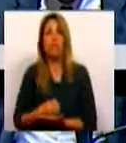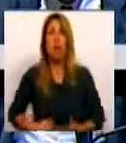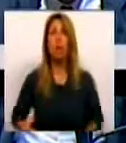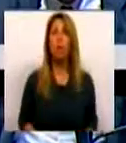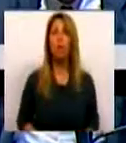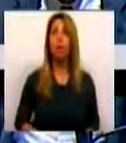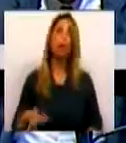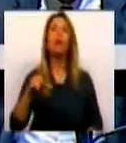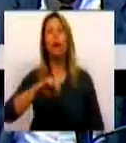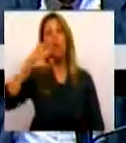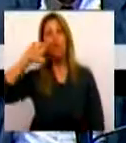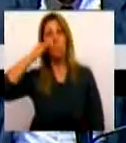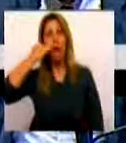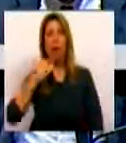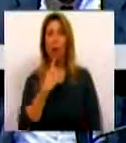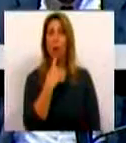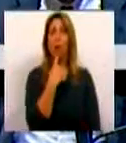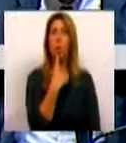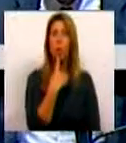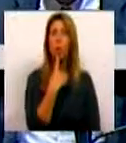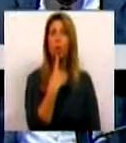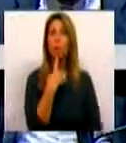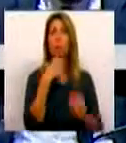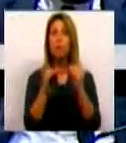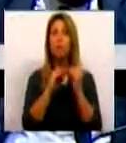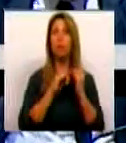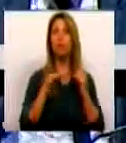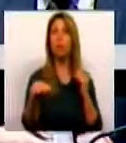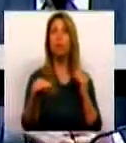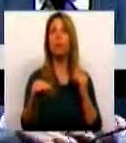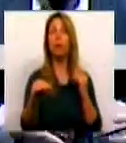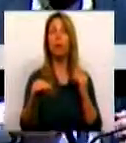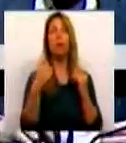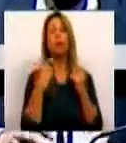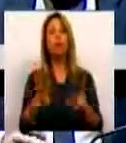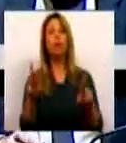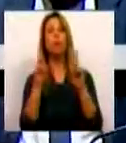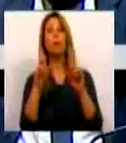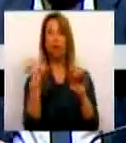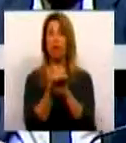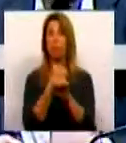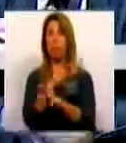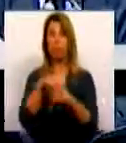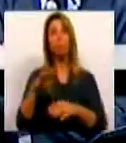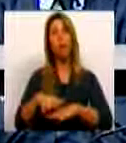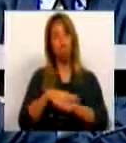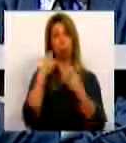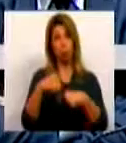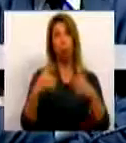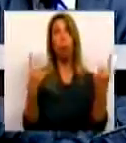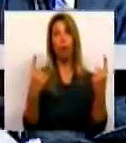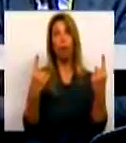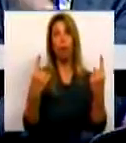prejuízo profundo para a estabilidade e para a expectativa dos estabilizadores da administração pública que é